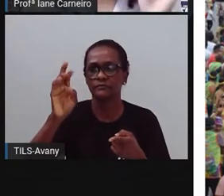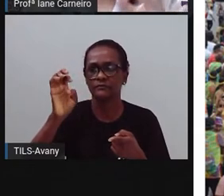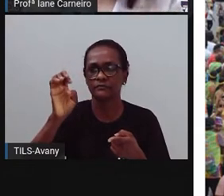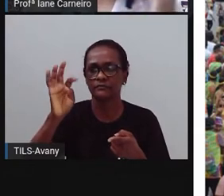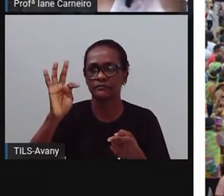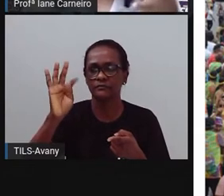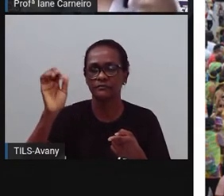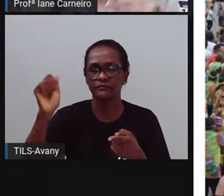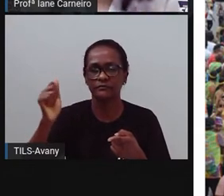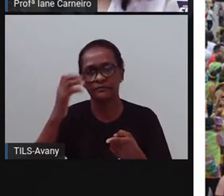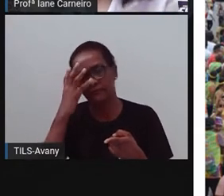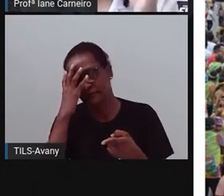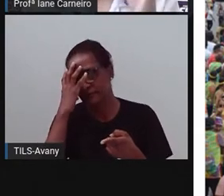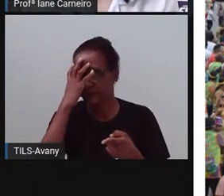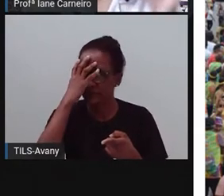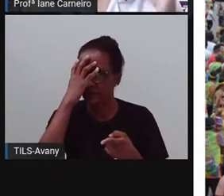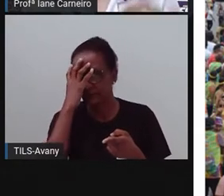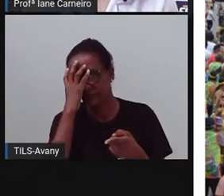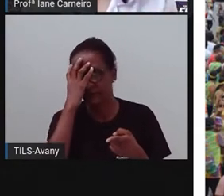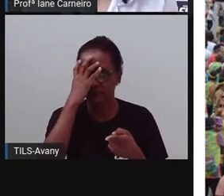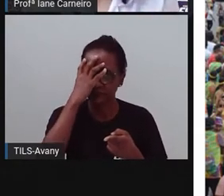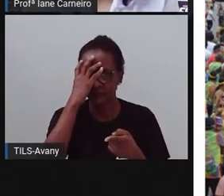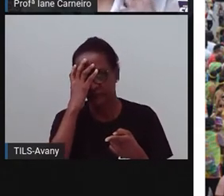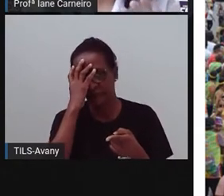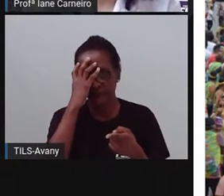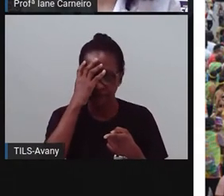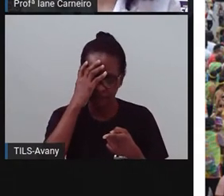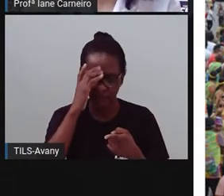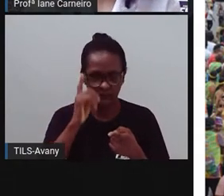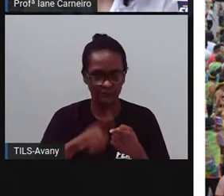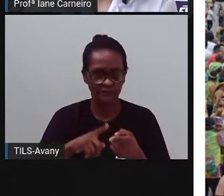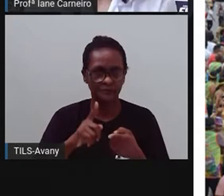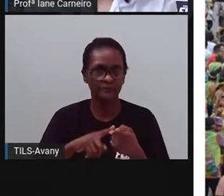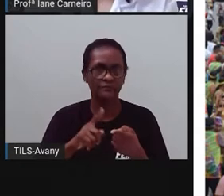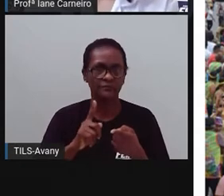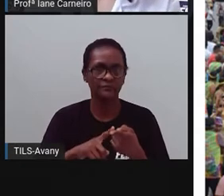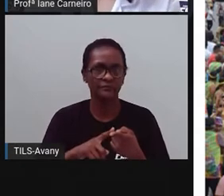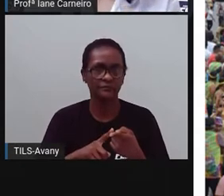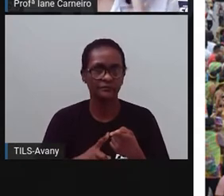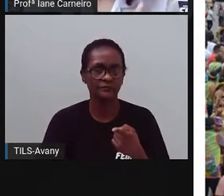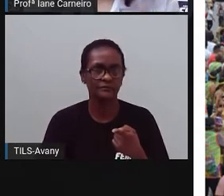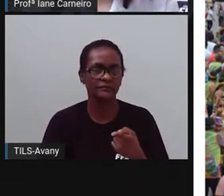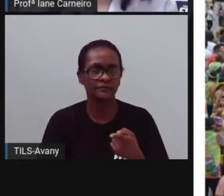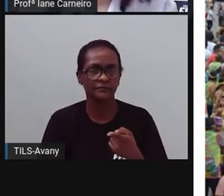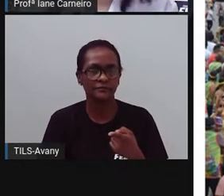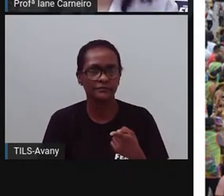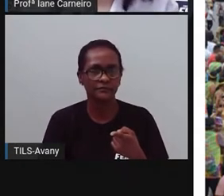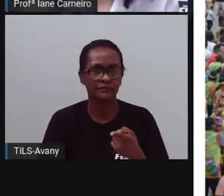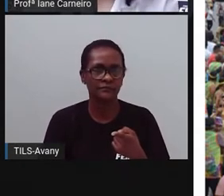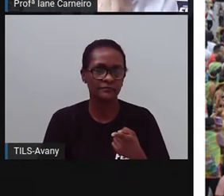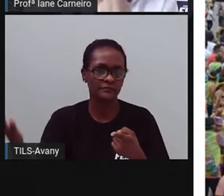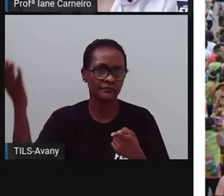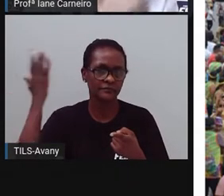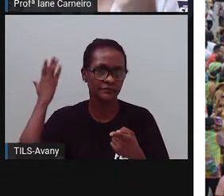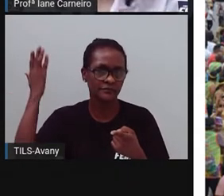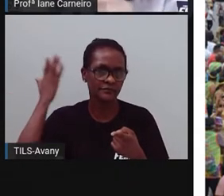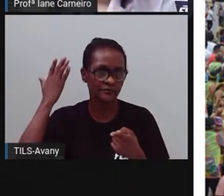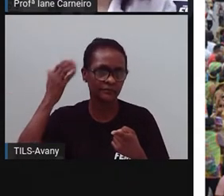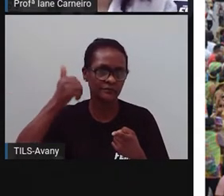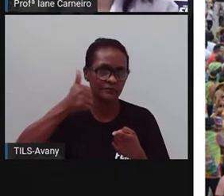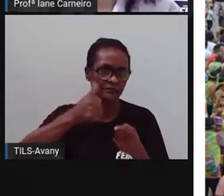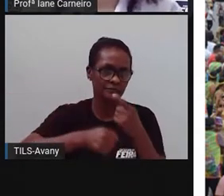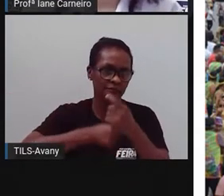a Micareta de Feira, é o primeiro carnaval fora de época da história. E ela foi criada, a Micareta foi criada em